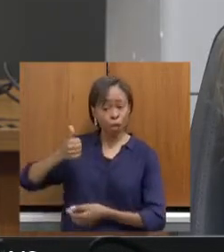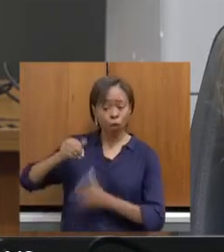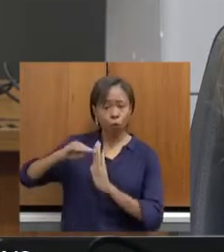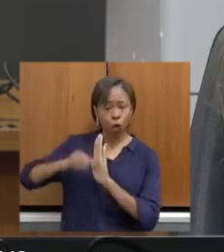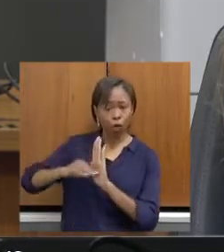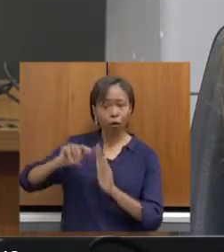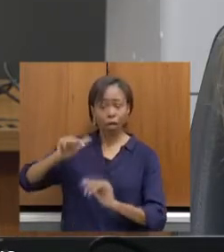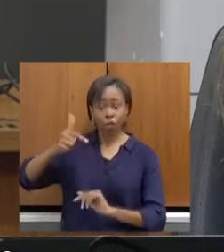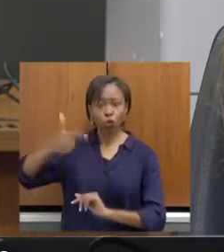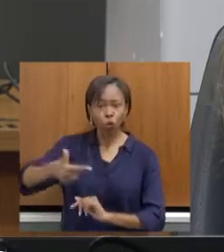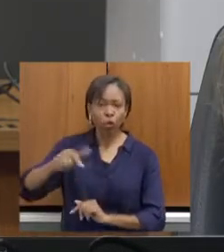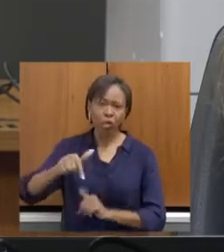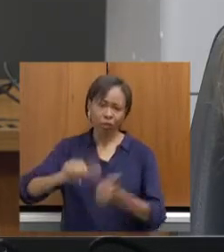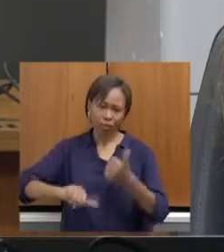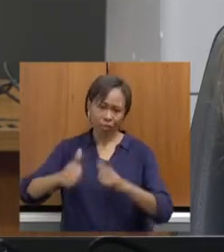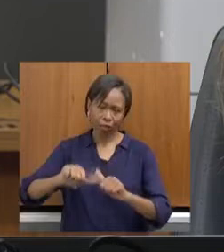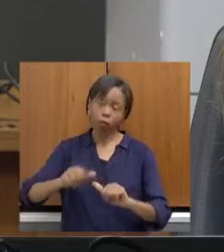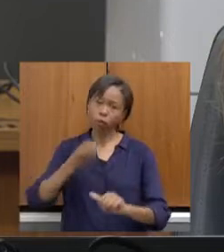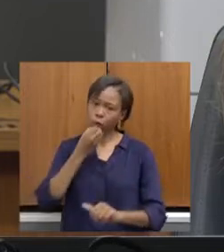para Minas.